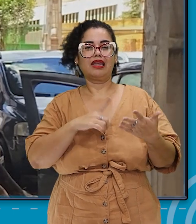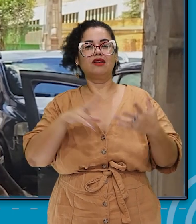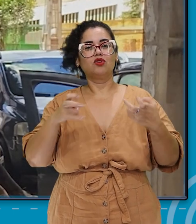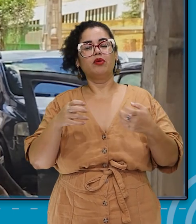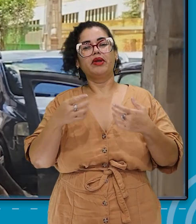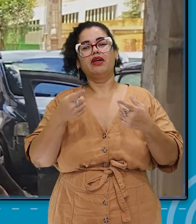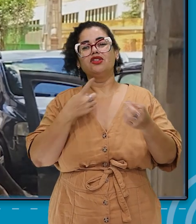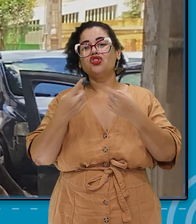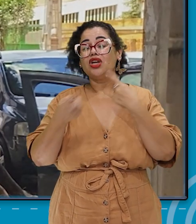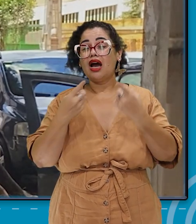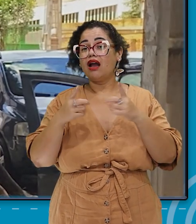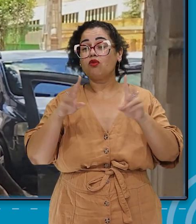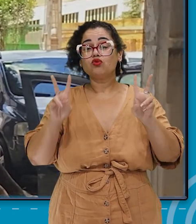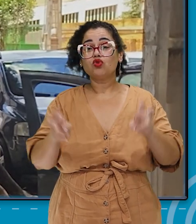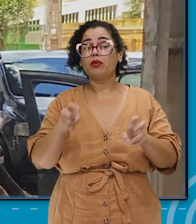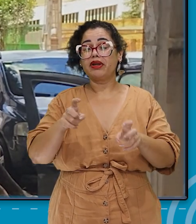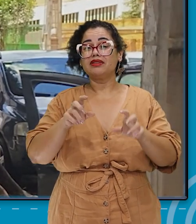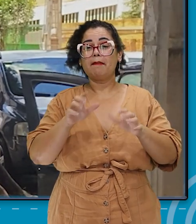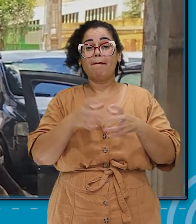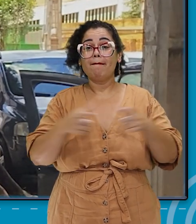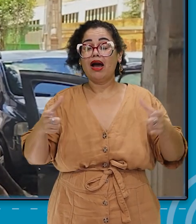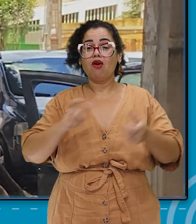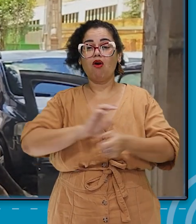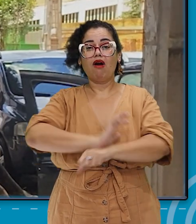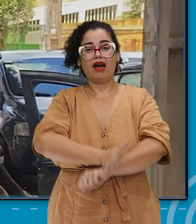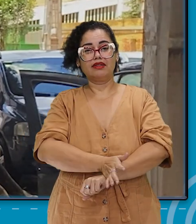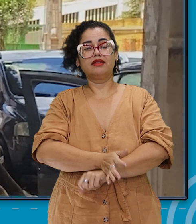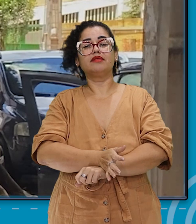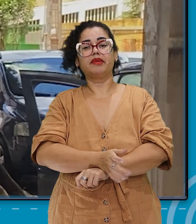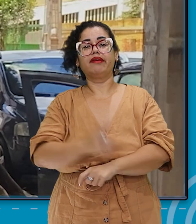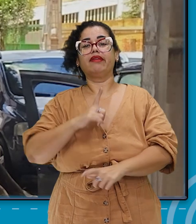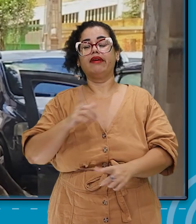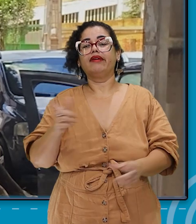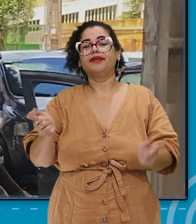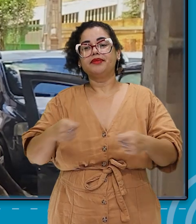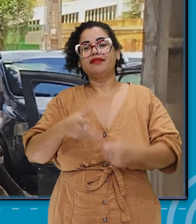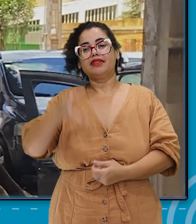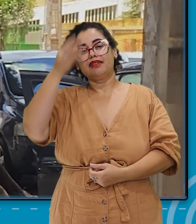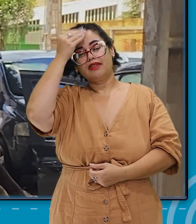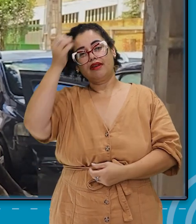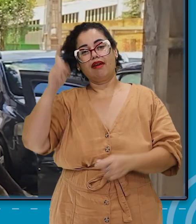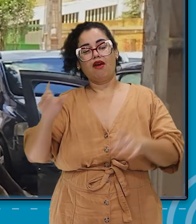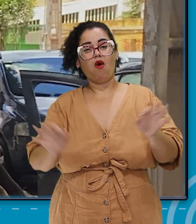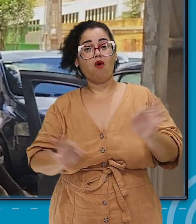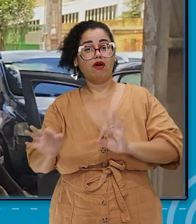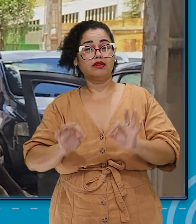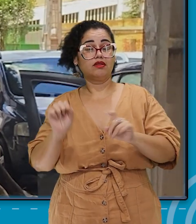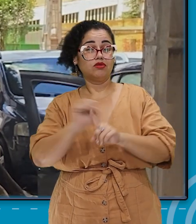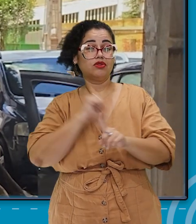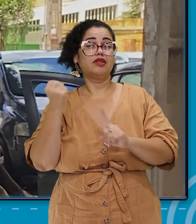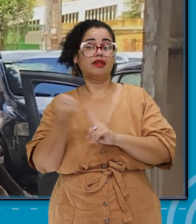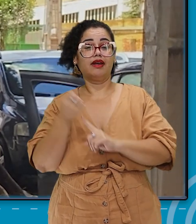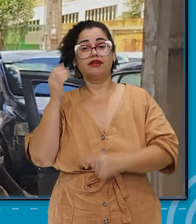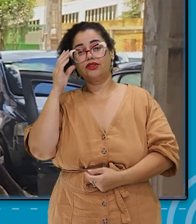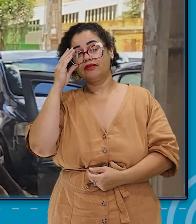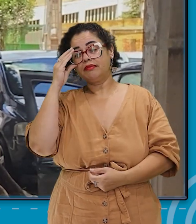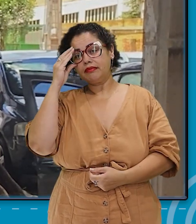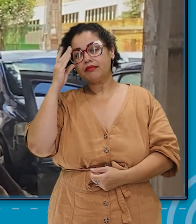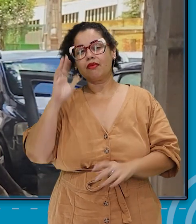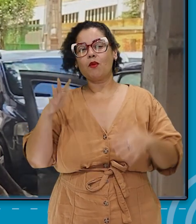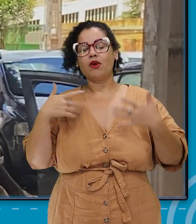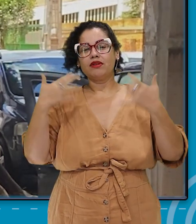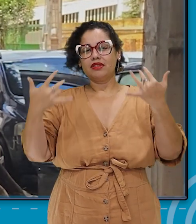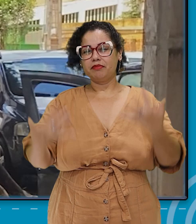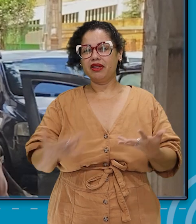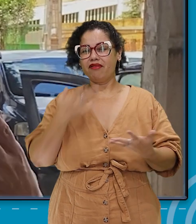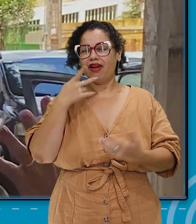essa estrutura toda maior. E a partir de então, a gente tem essa concepção em que é organizada a nossa sociedade. Então, quando a gente